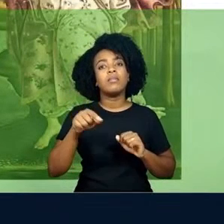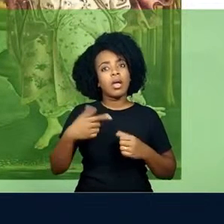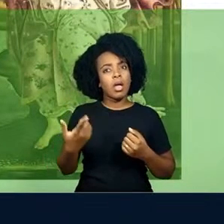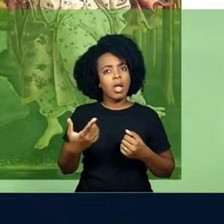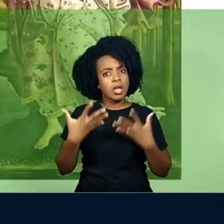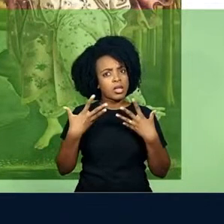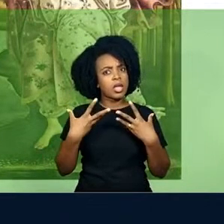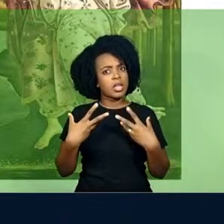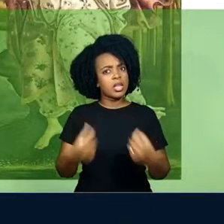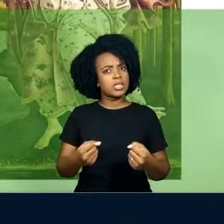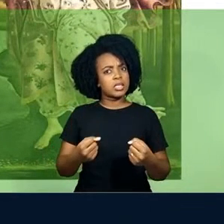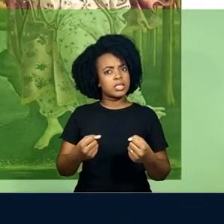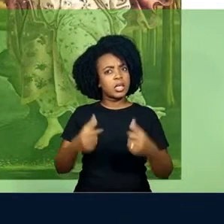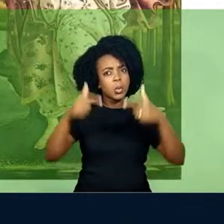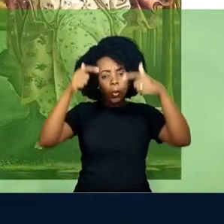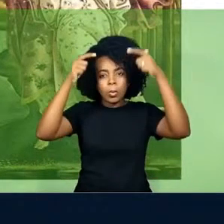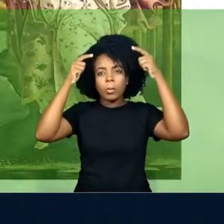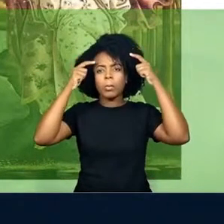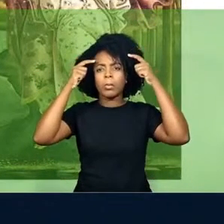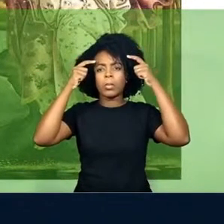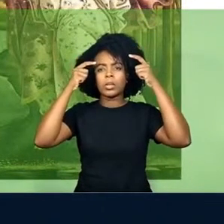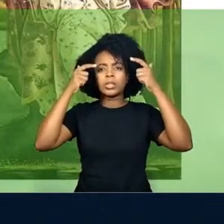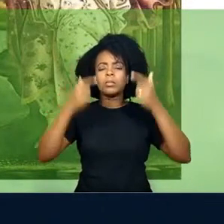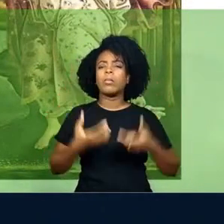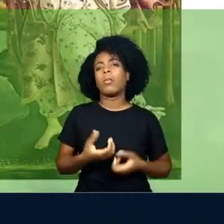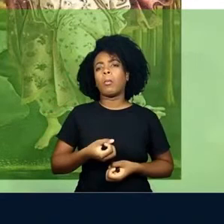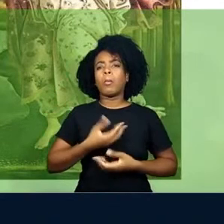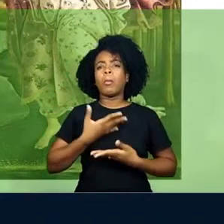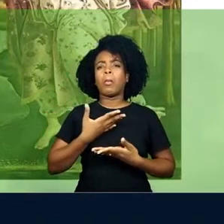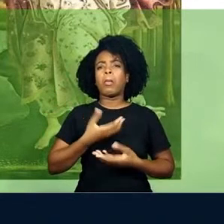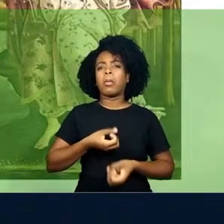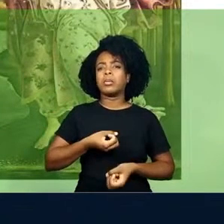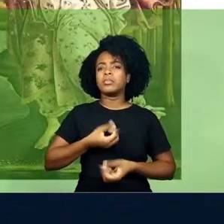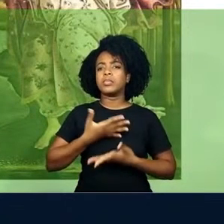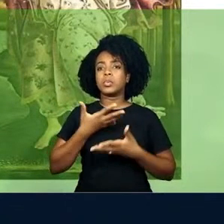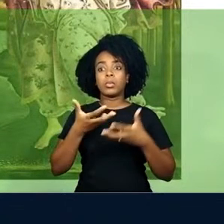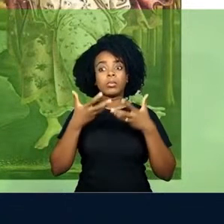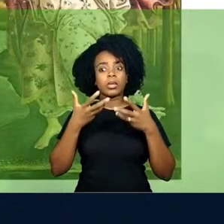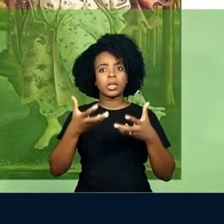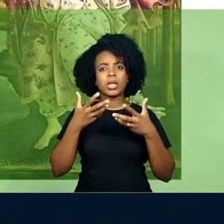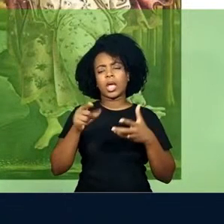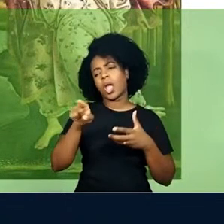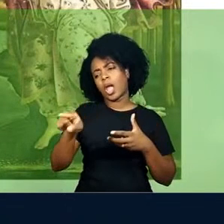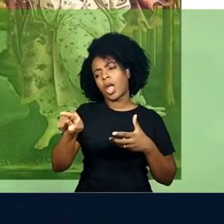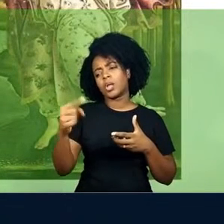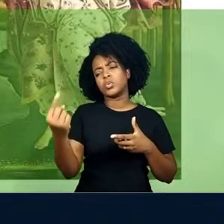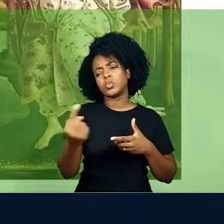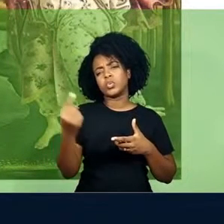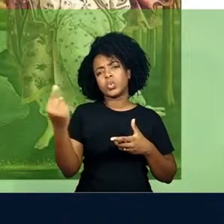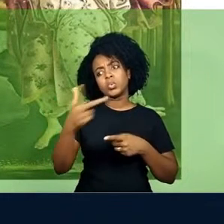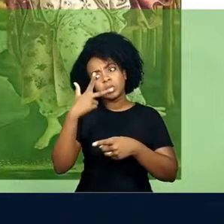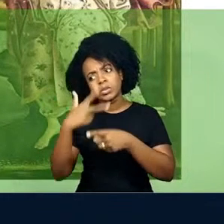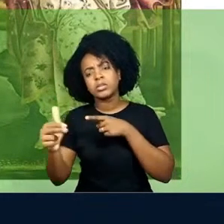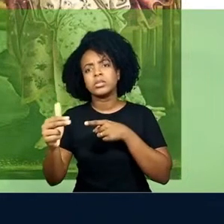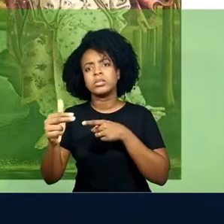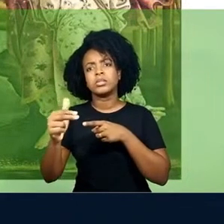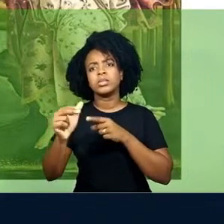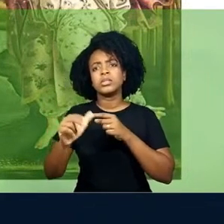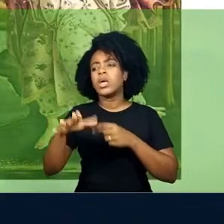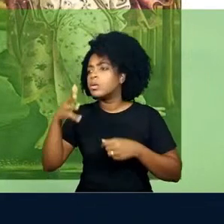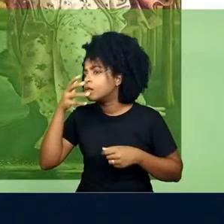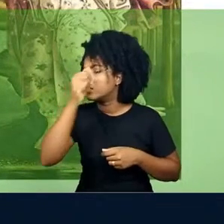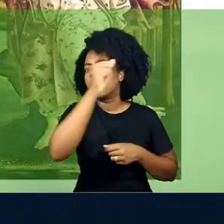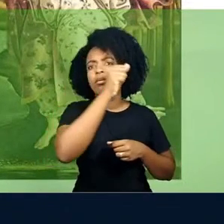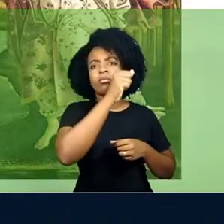colocando no papel de príncipe romântico que espera salvar a donzela e no papel em que ele sempre se